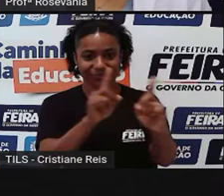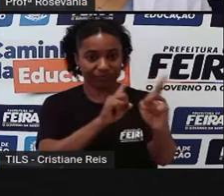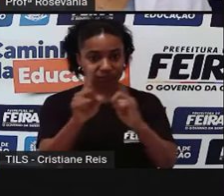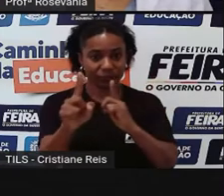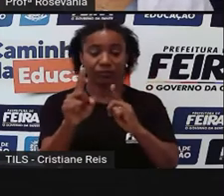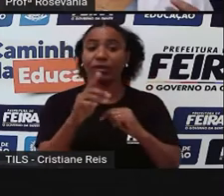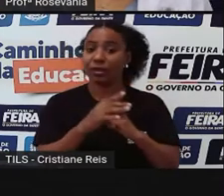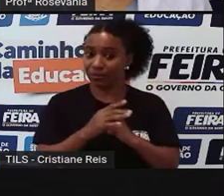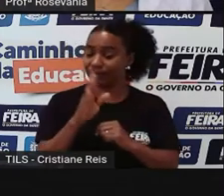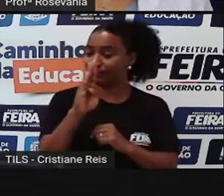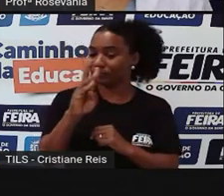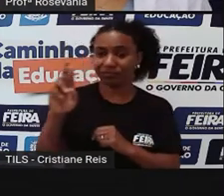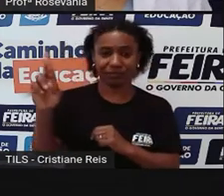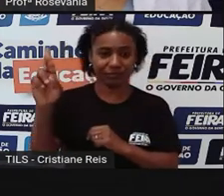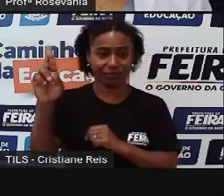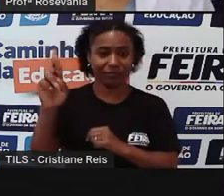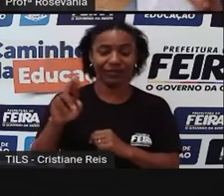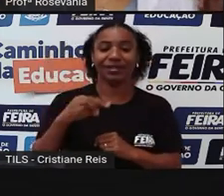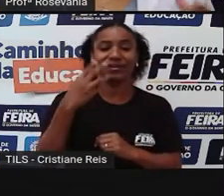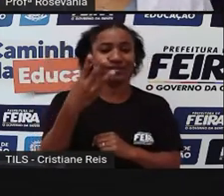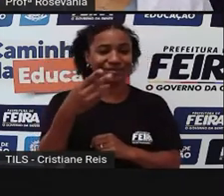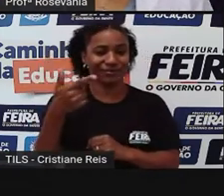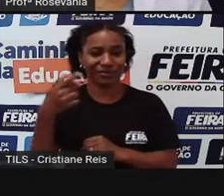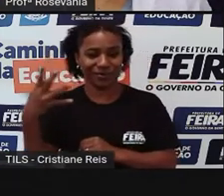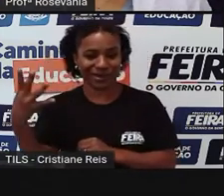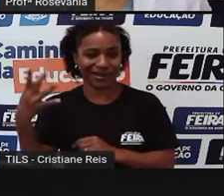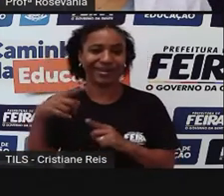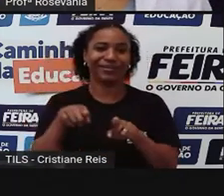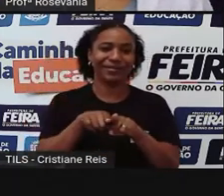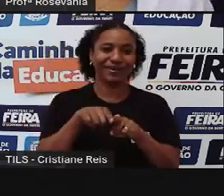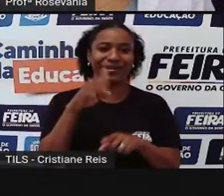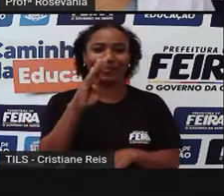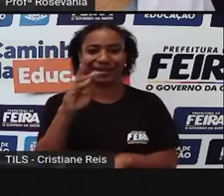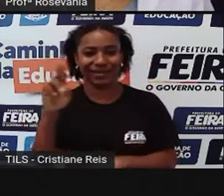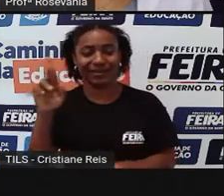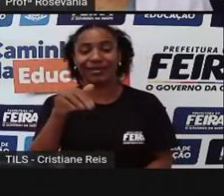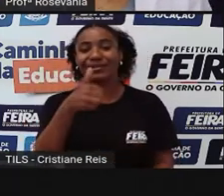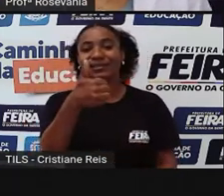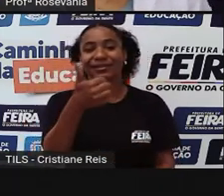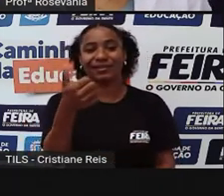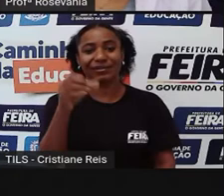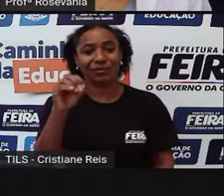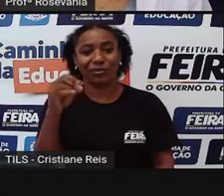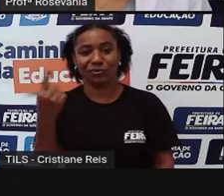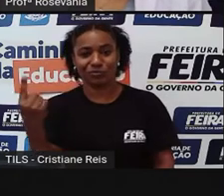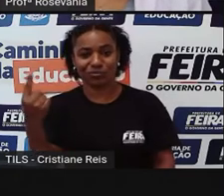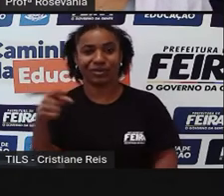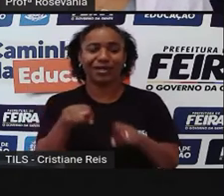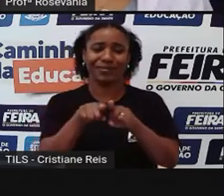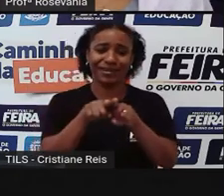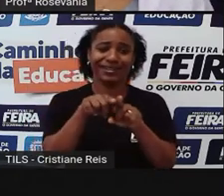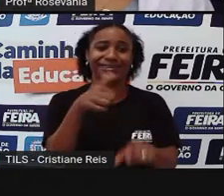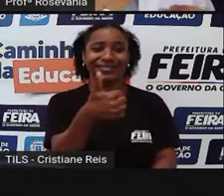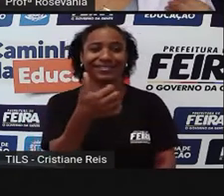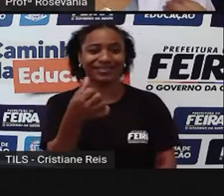da 324, da 101, da BR-116, a gente tem várias BRs aqui, né.